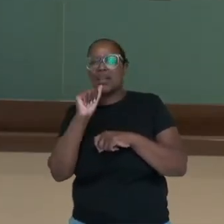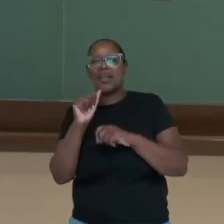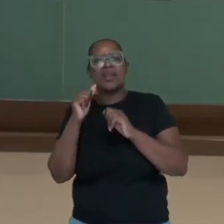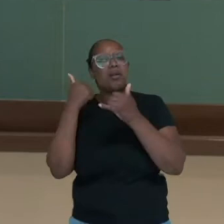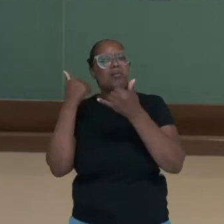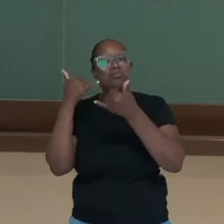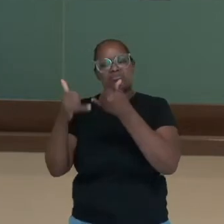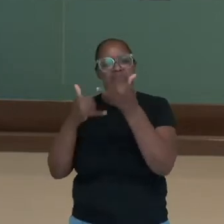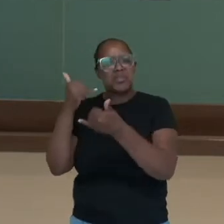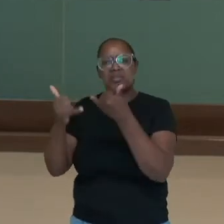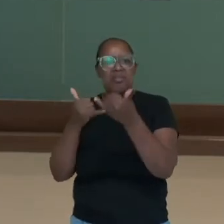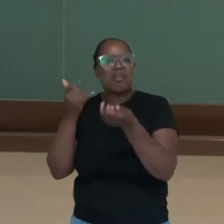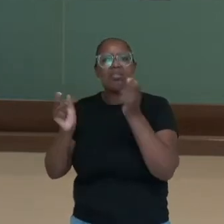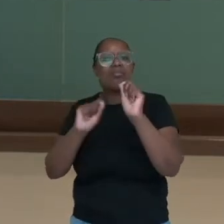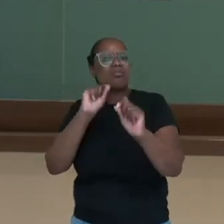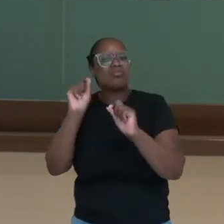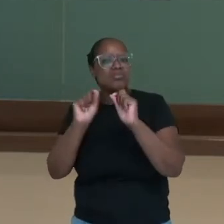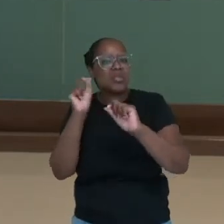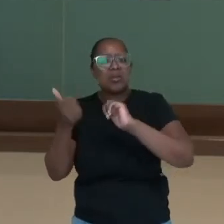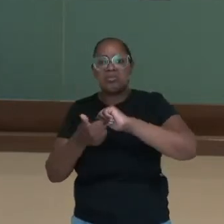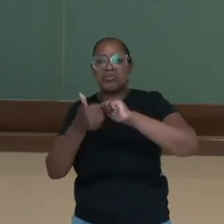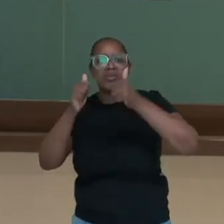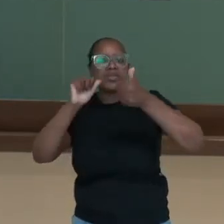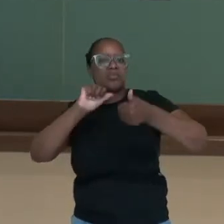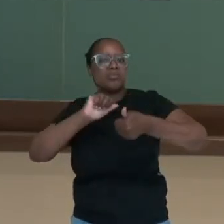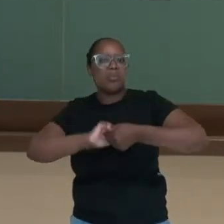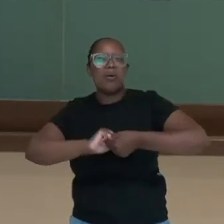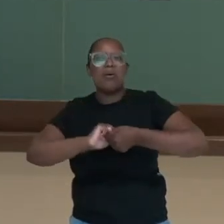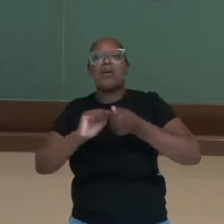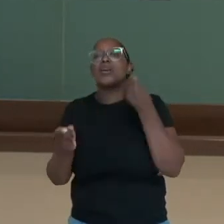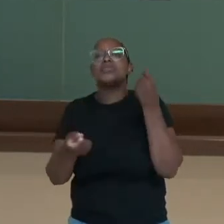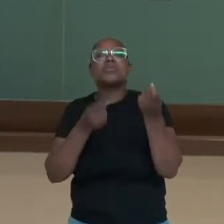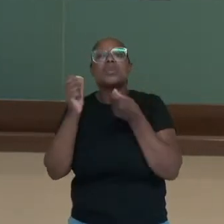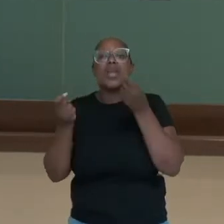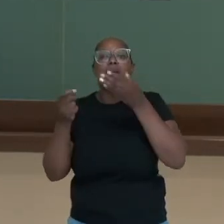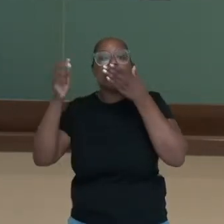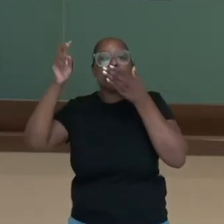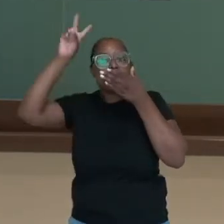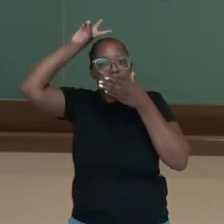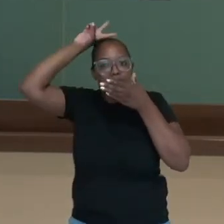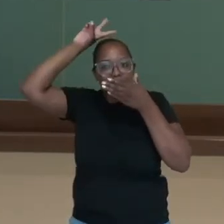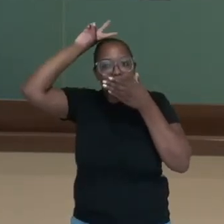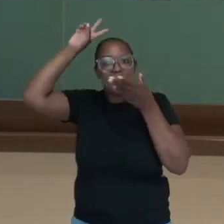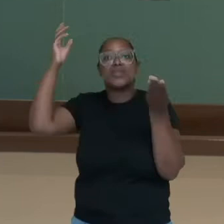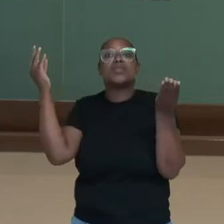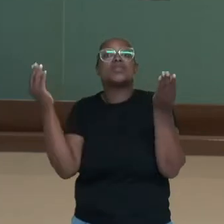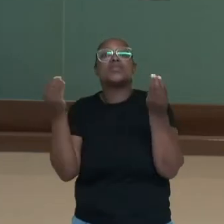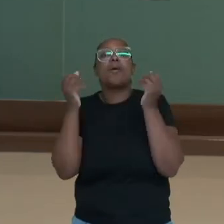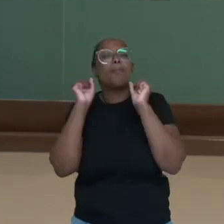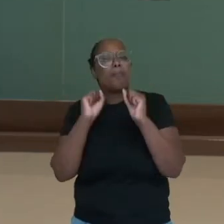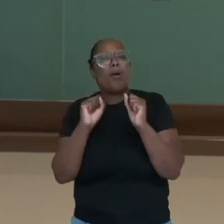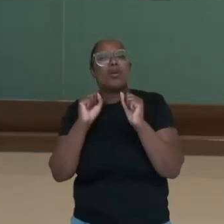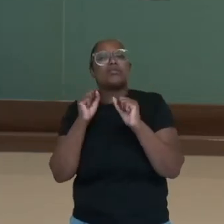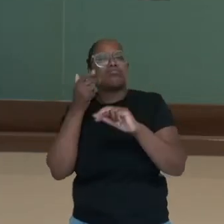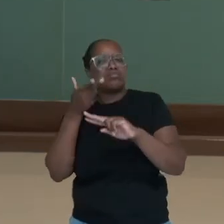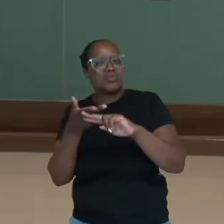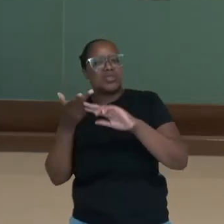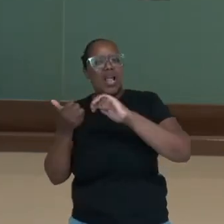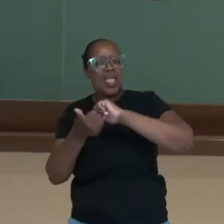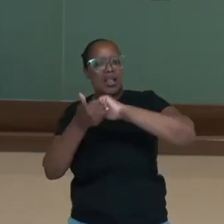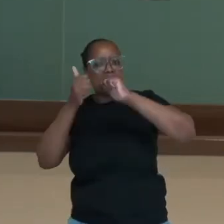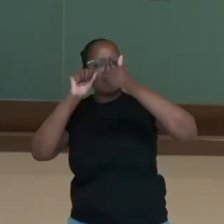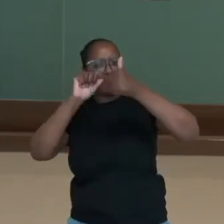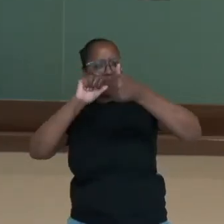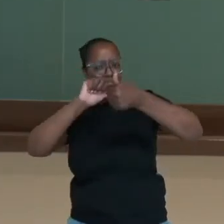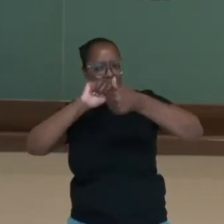é um esporte, ele é de origem indígena, pode estar nas Olimpíadas. Quando fala